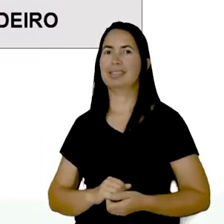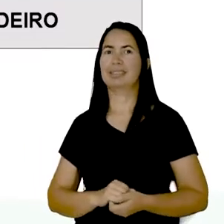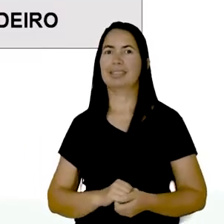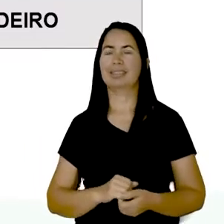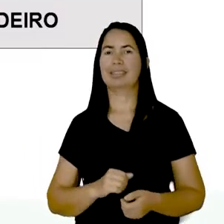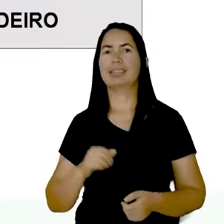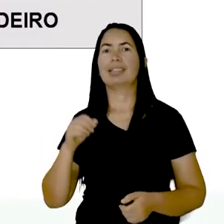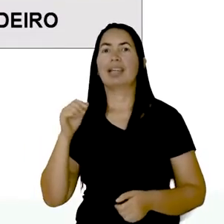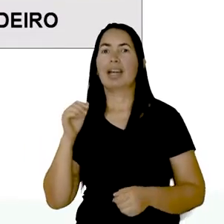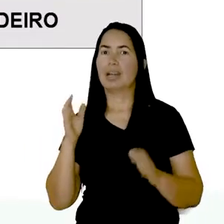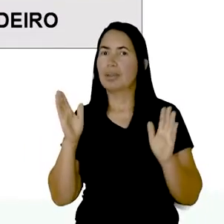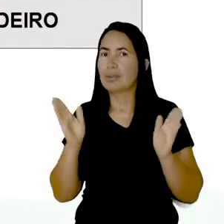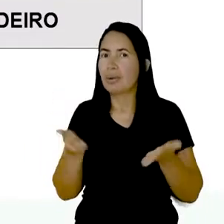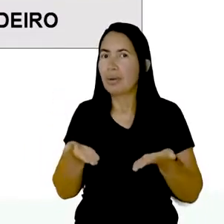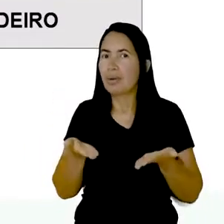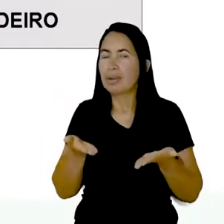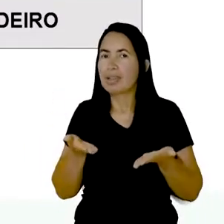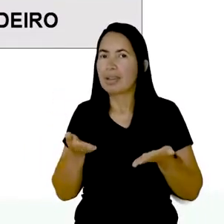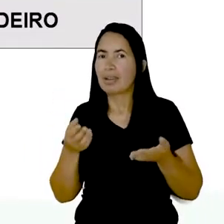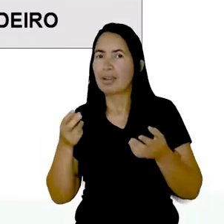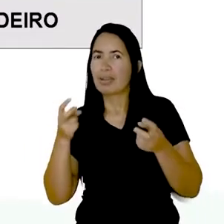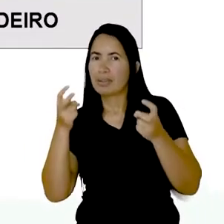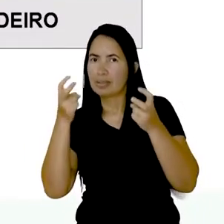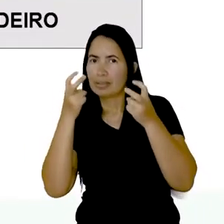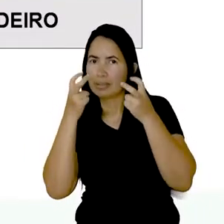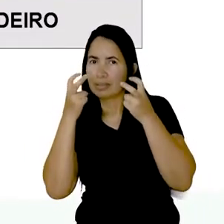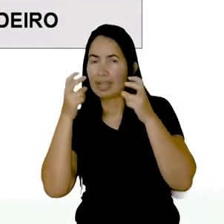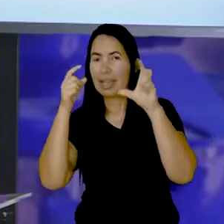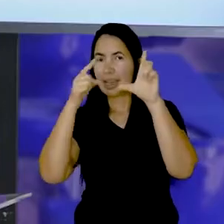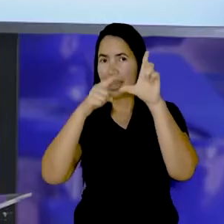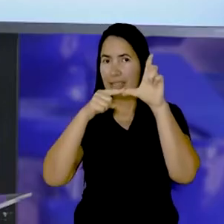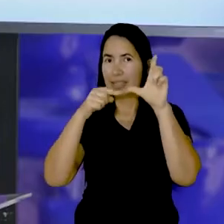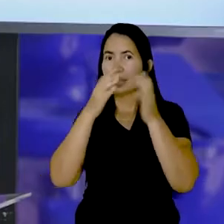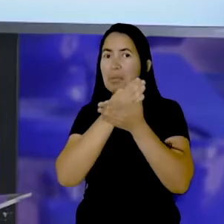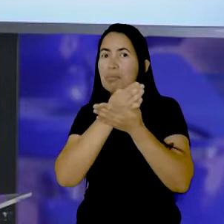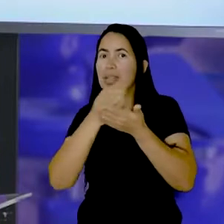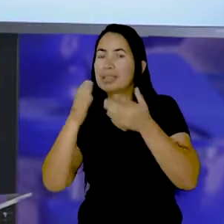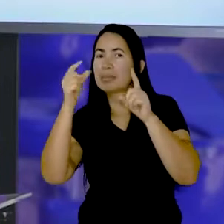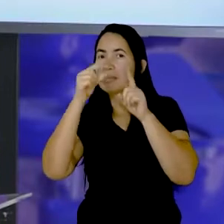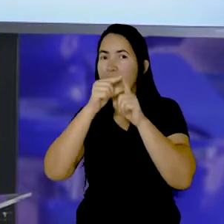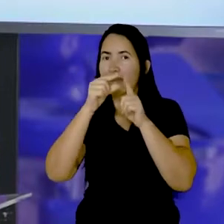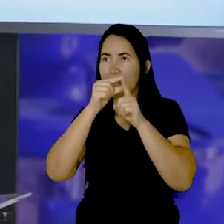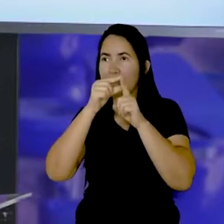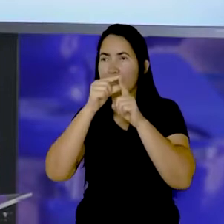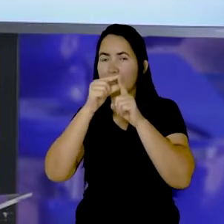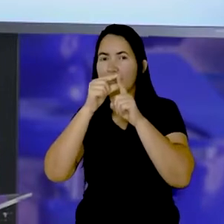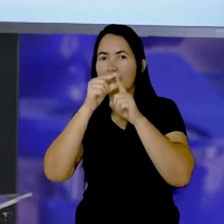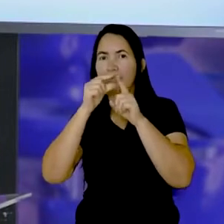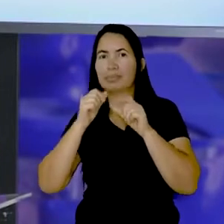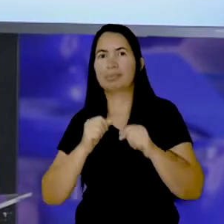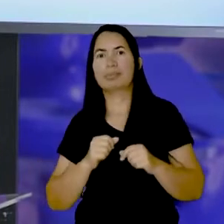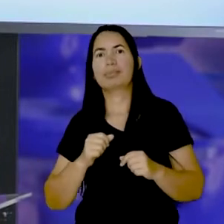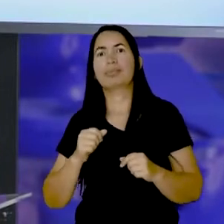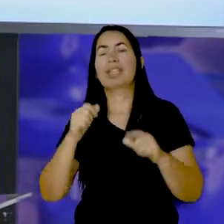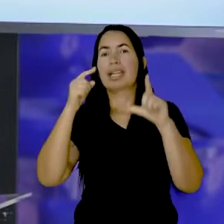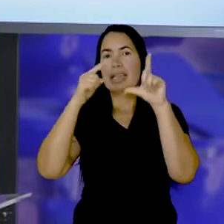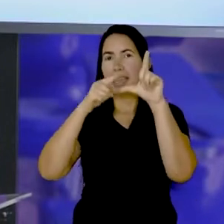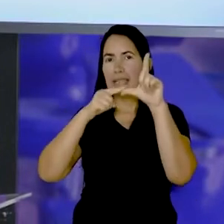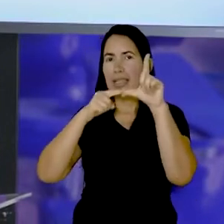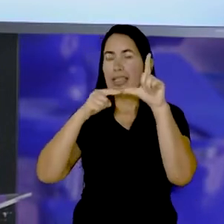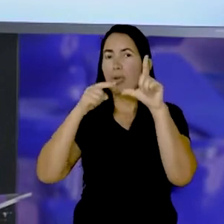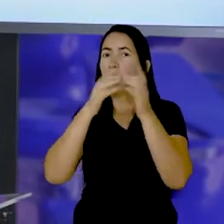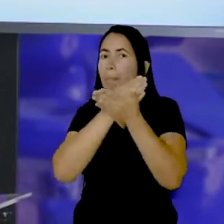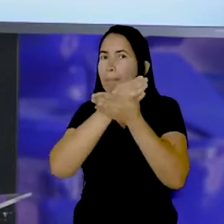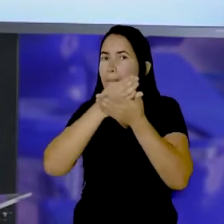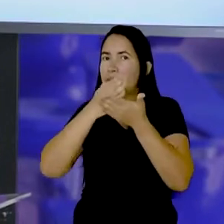Pronto Então agora vocês vão observar As letras que iniciam as palavras abaixo Letra inicial,